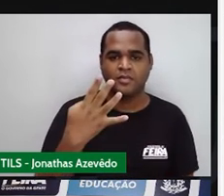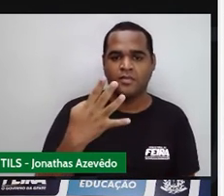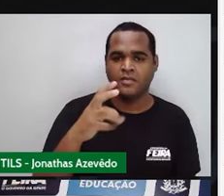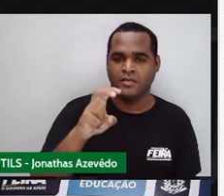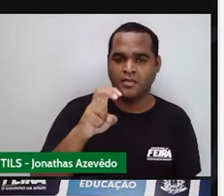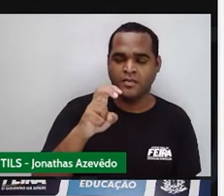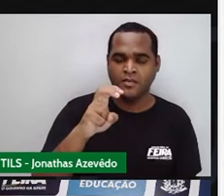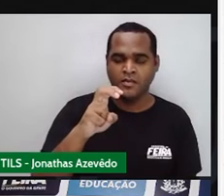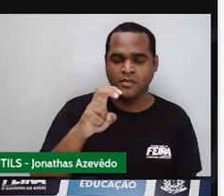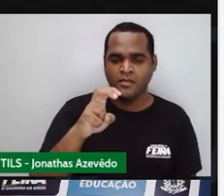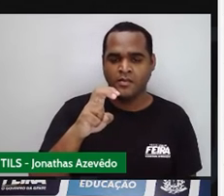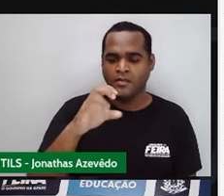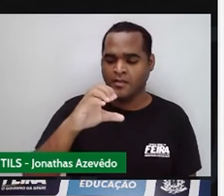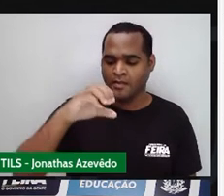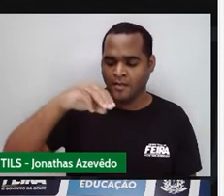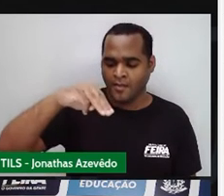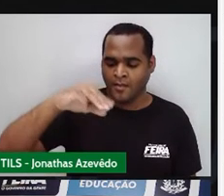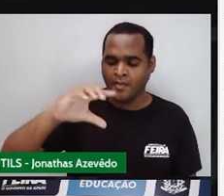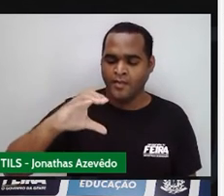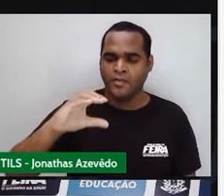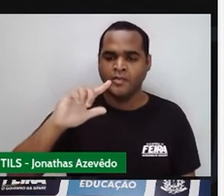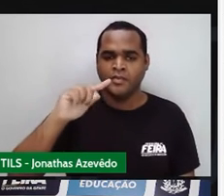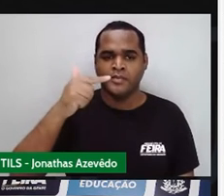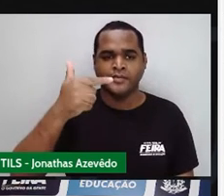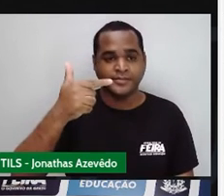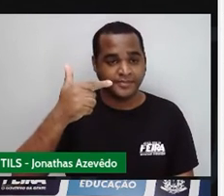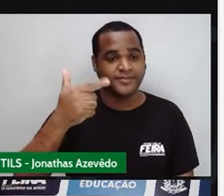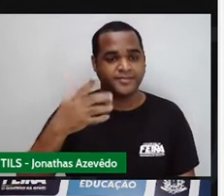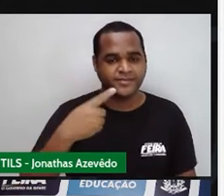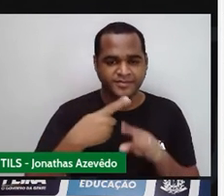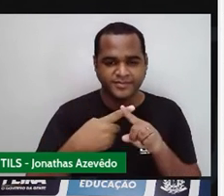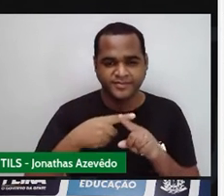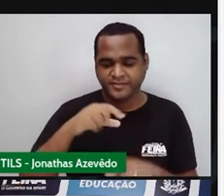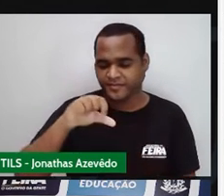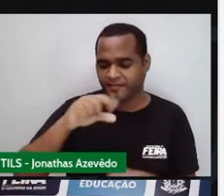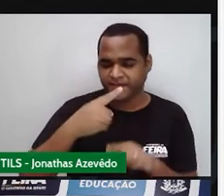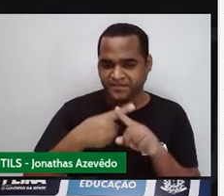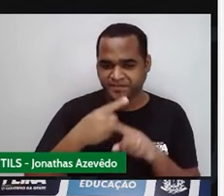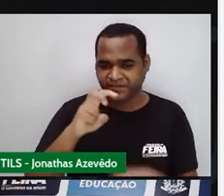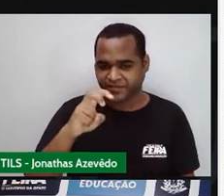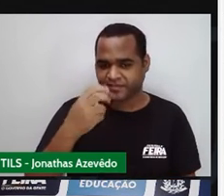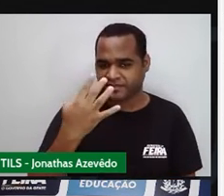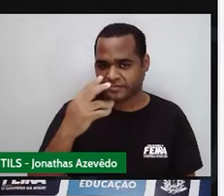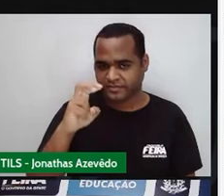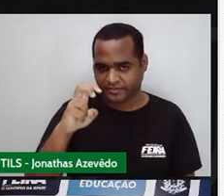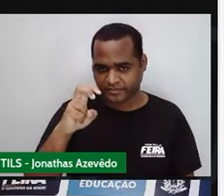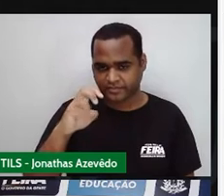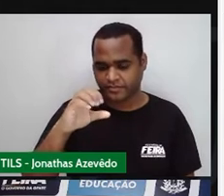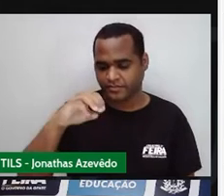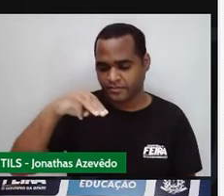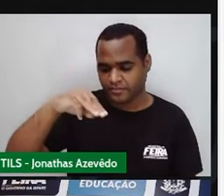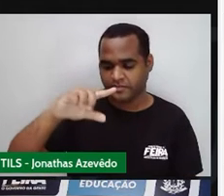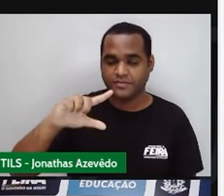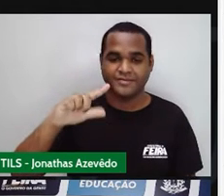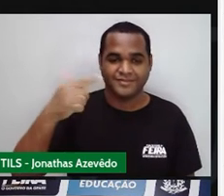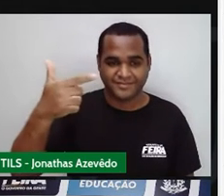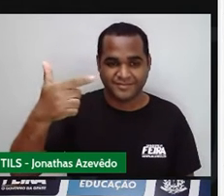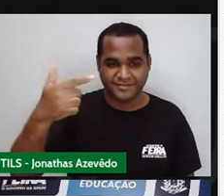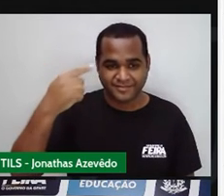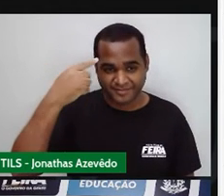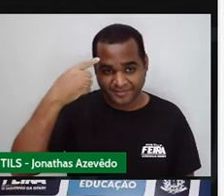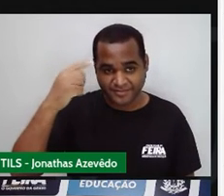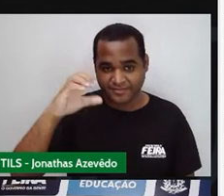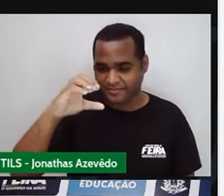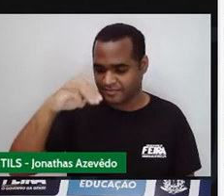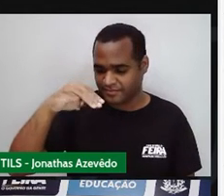centímetros quadrados, porque 9 vezes 5, 45, centímetro vezes centímetro,